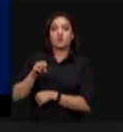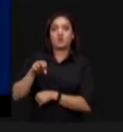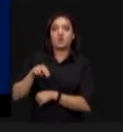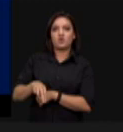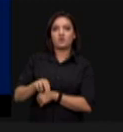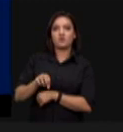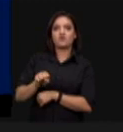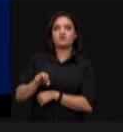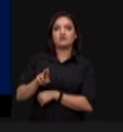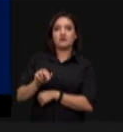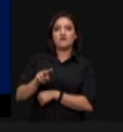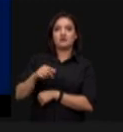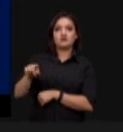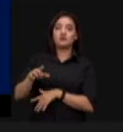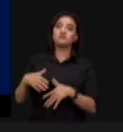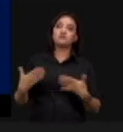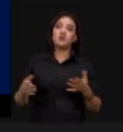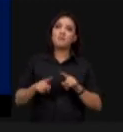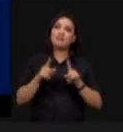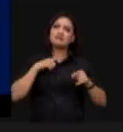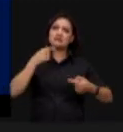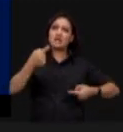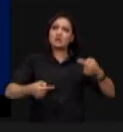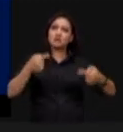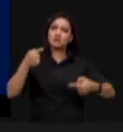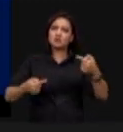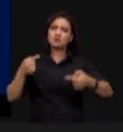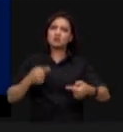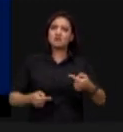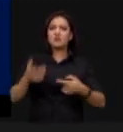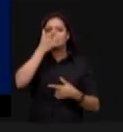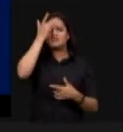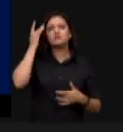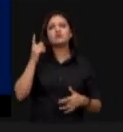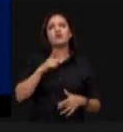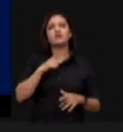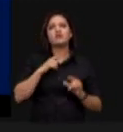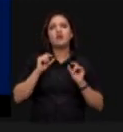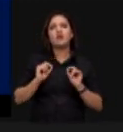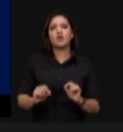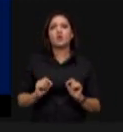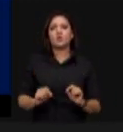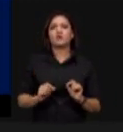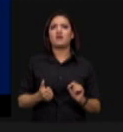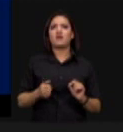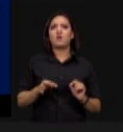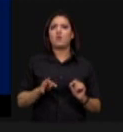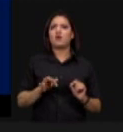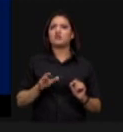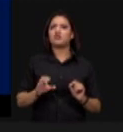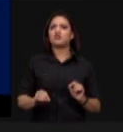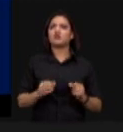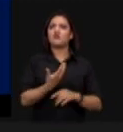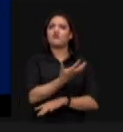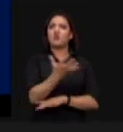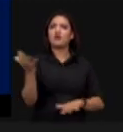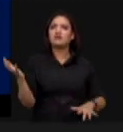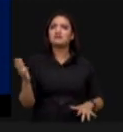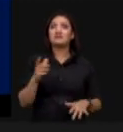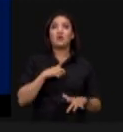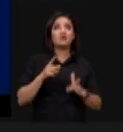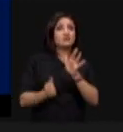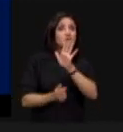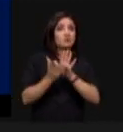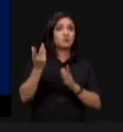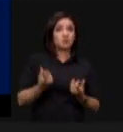isso, senhor ministro, gera uma discussão. O produtor tem um ativo florestal, estimado pela Embrapa, em trilhões de